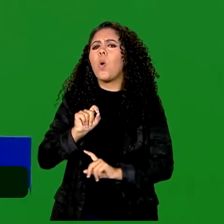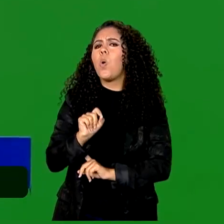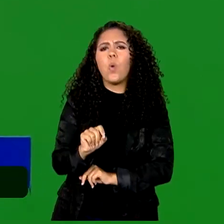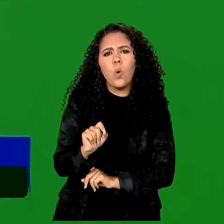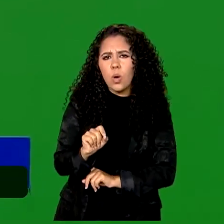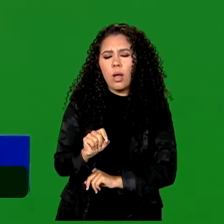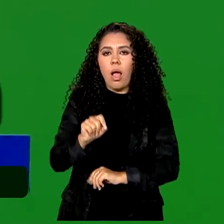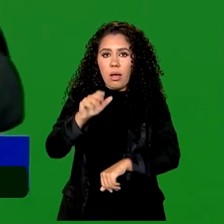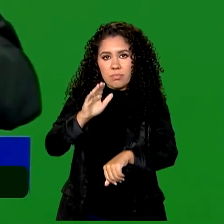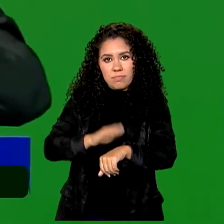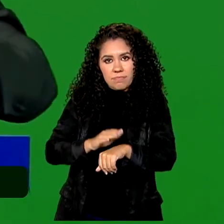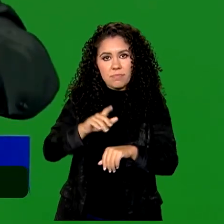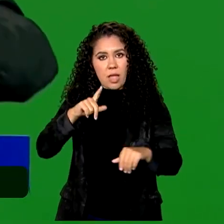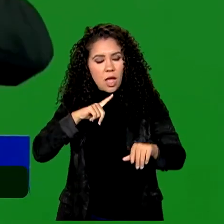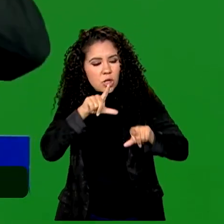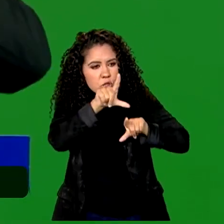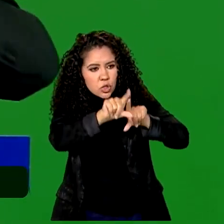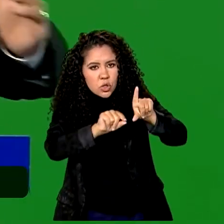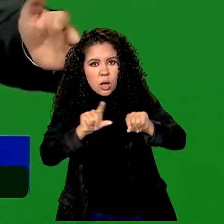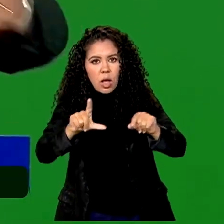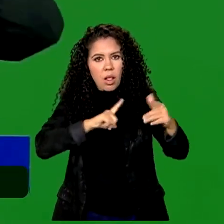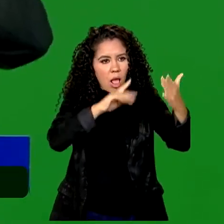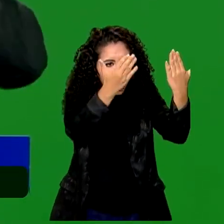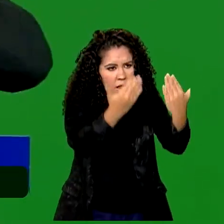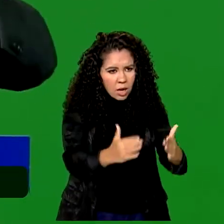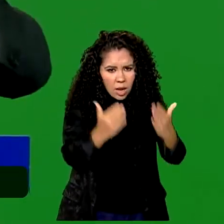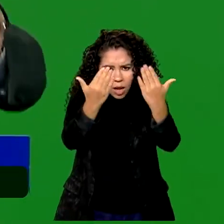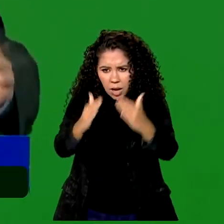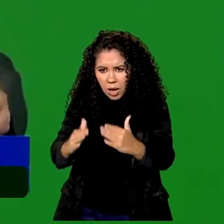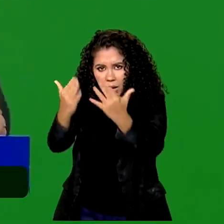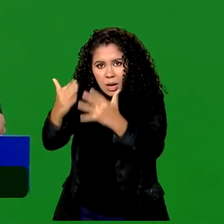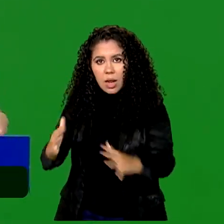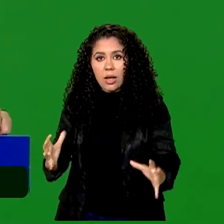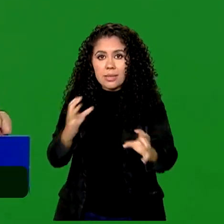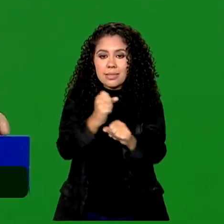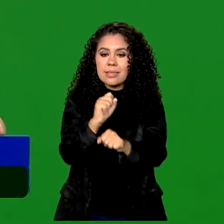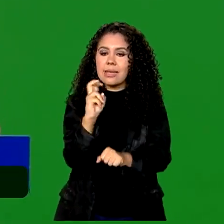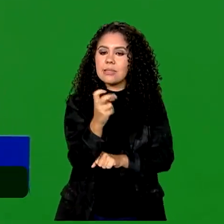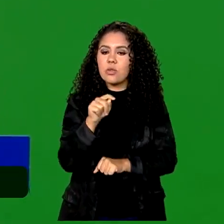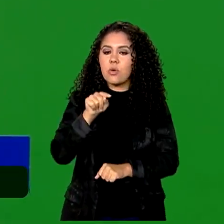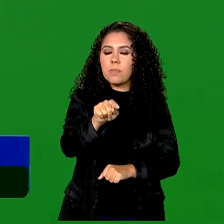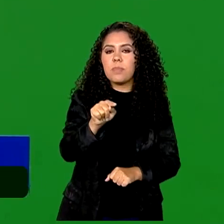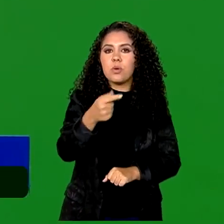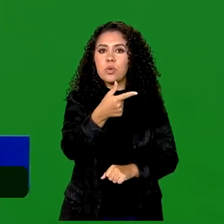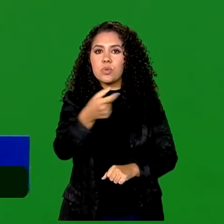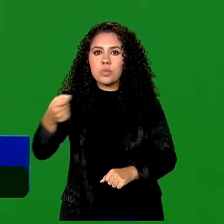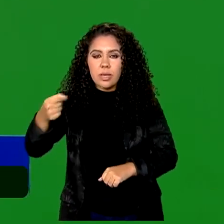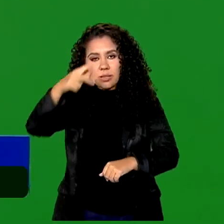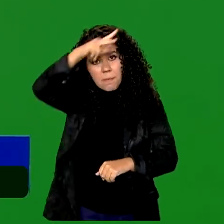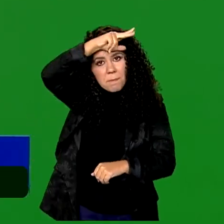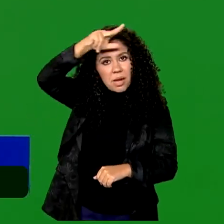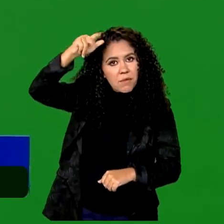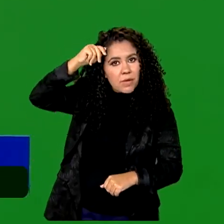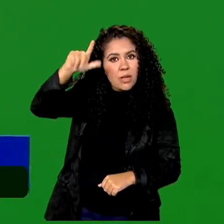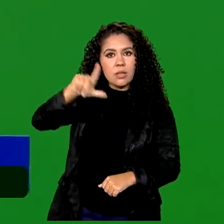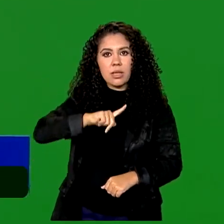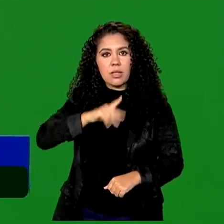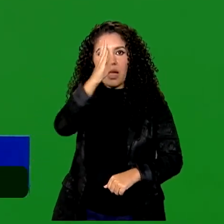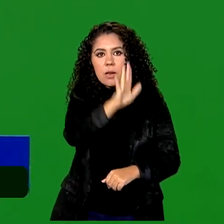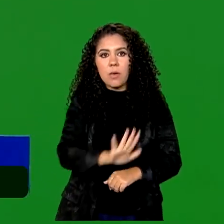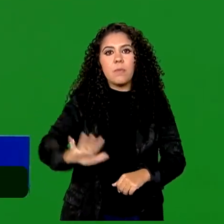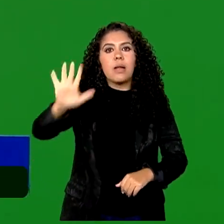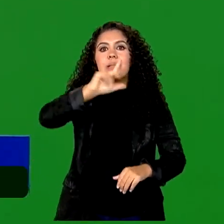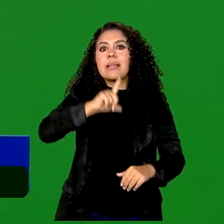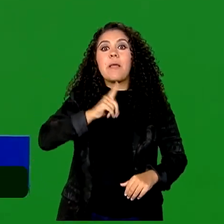seleção entre todos os 5.700 prefeitos desse país para ver quais as pessoas que têm o melhor